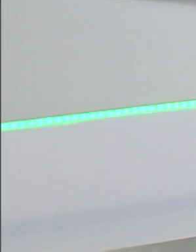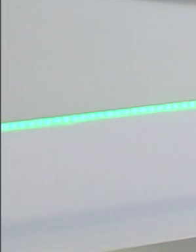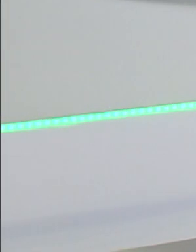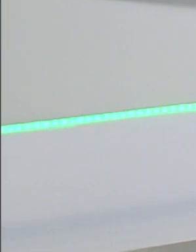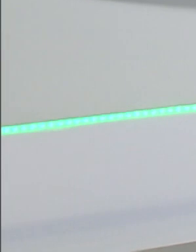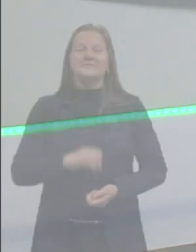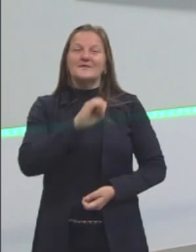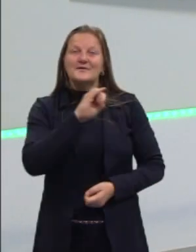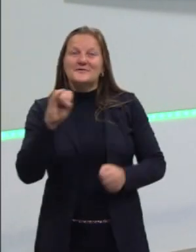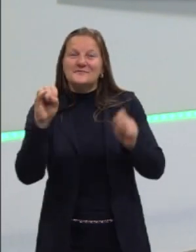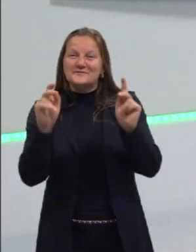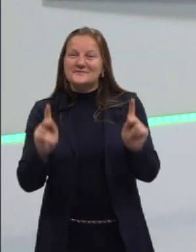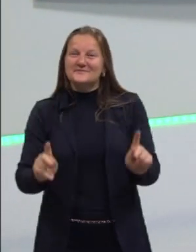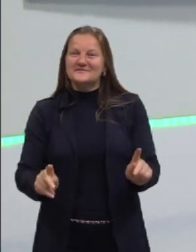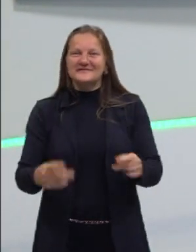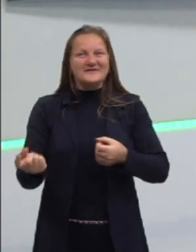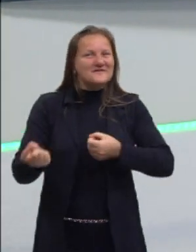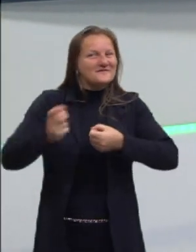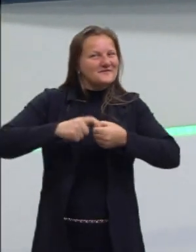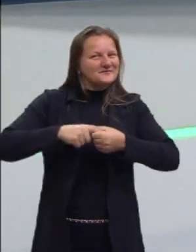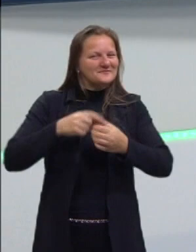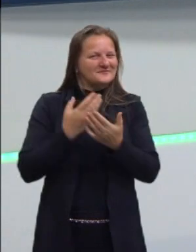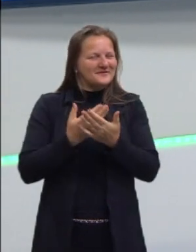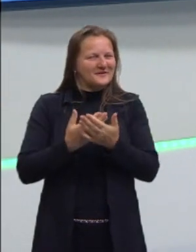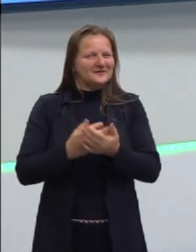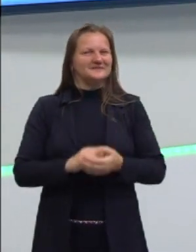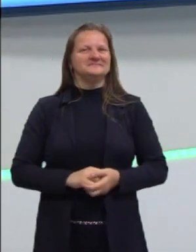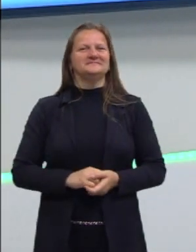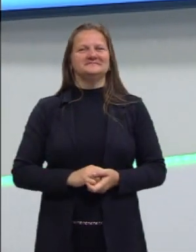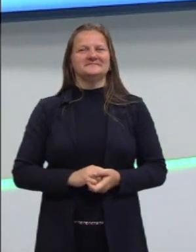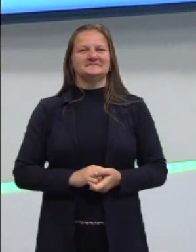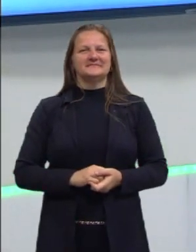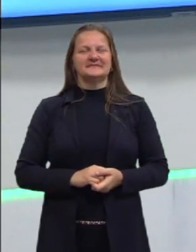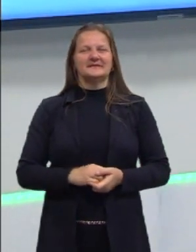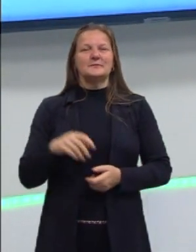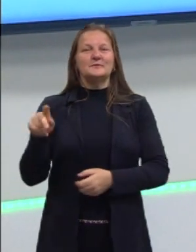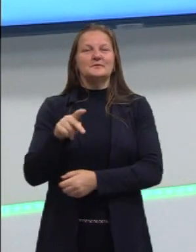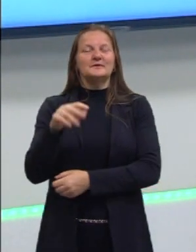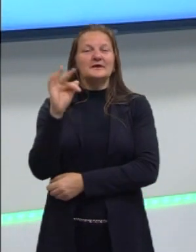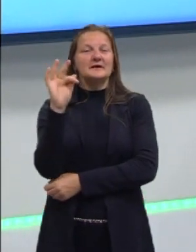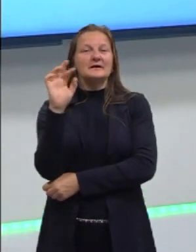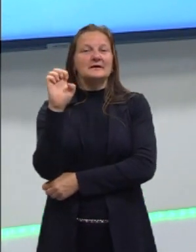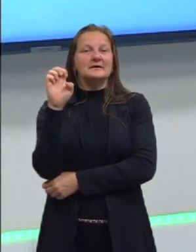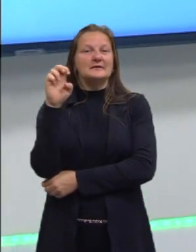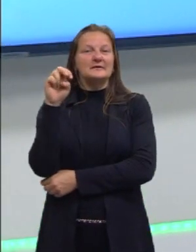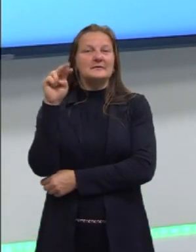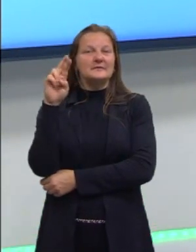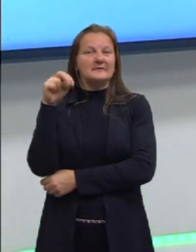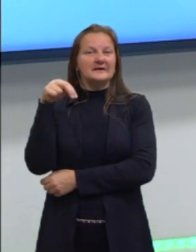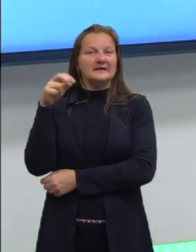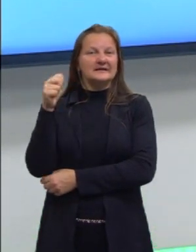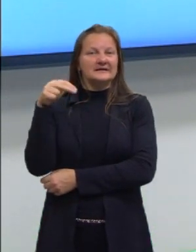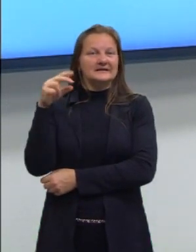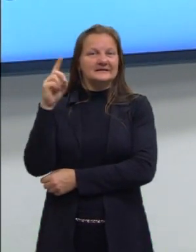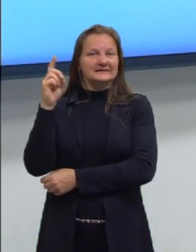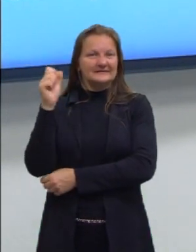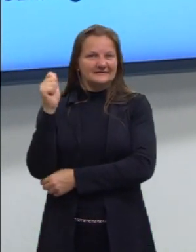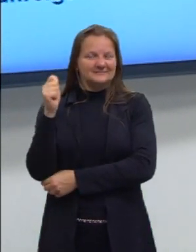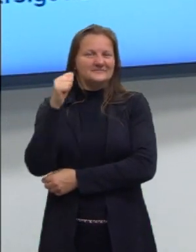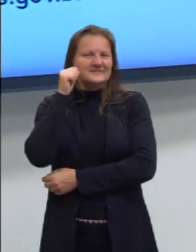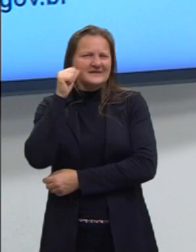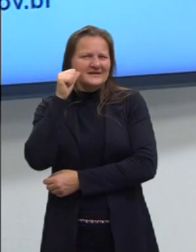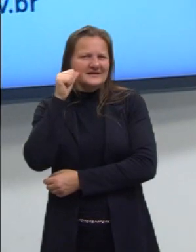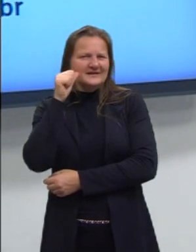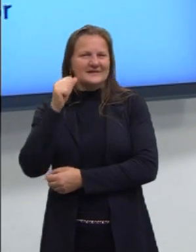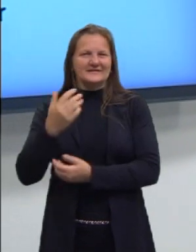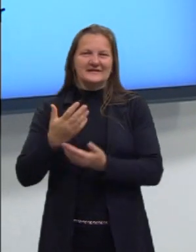Oi, oi pessoas! Já voltamos para mais uma aula. Eu sou a prof. Fernanda, tenho 25 anos, sou